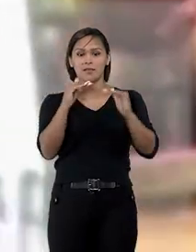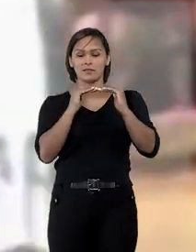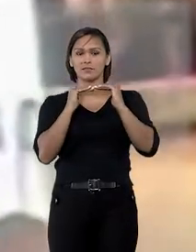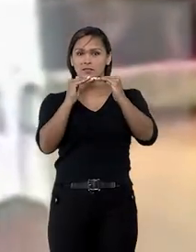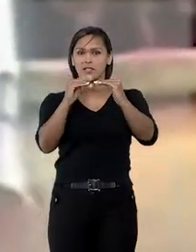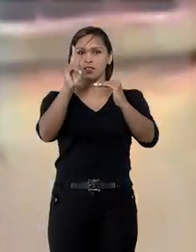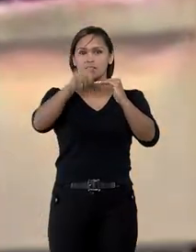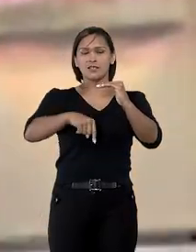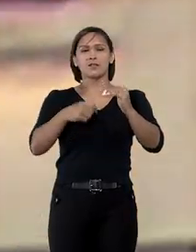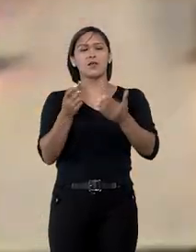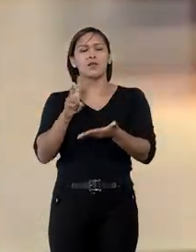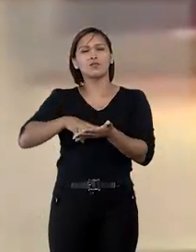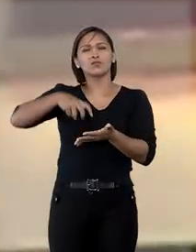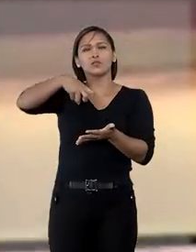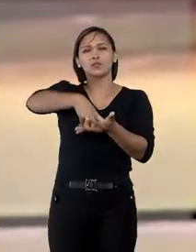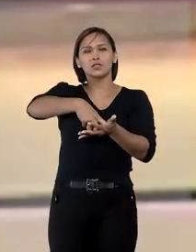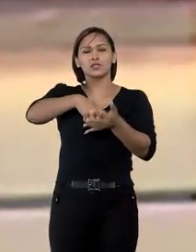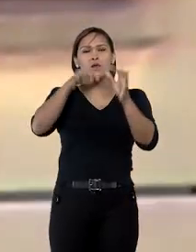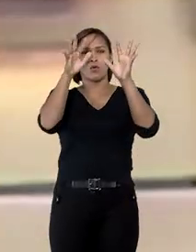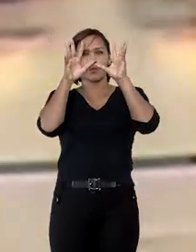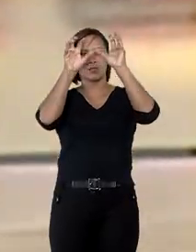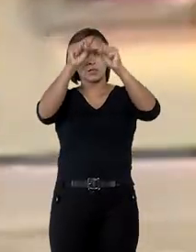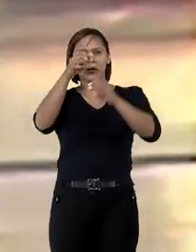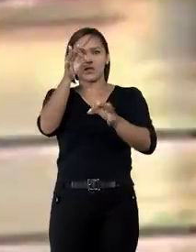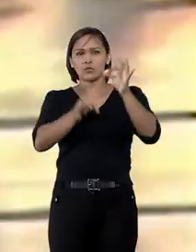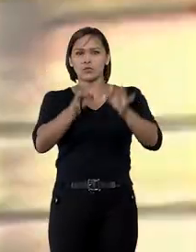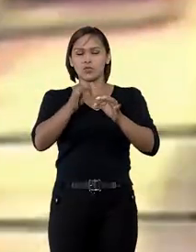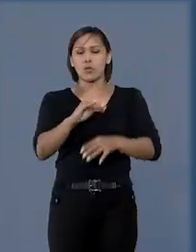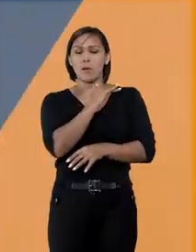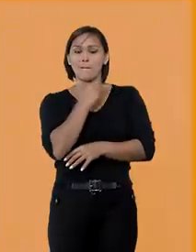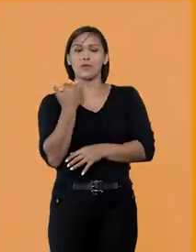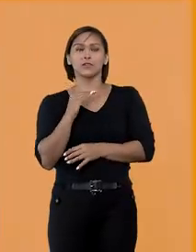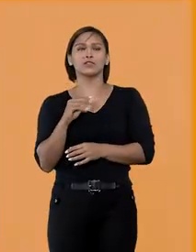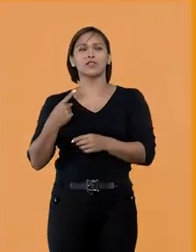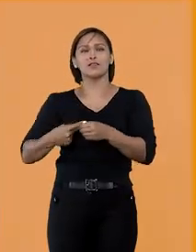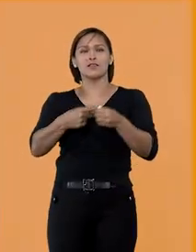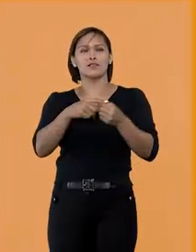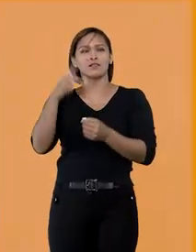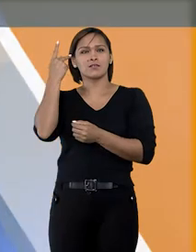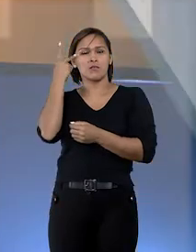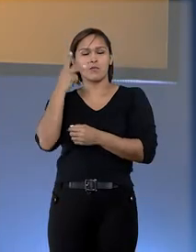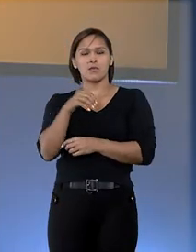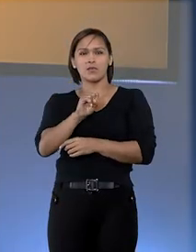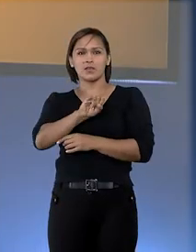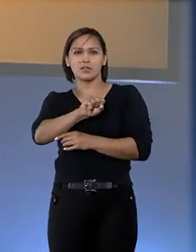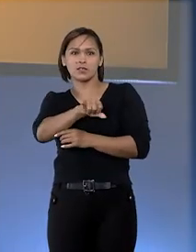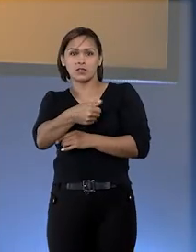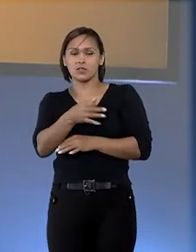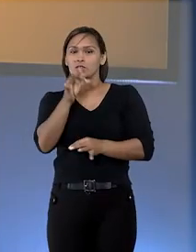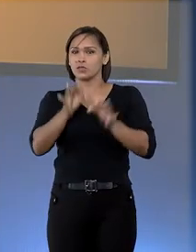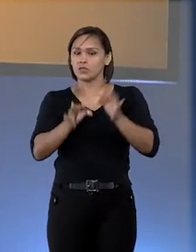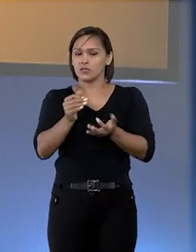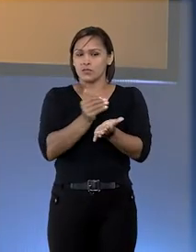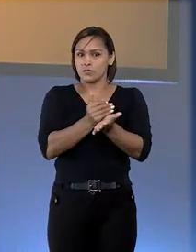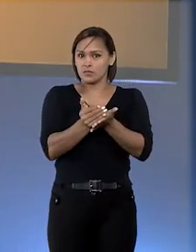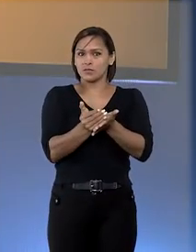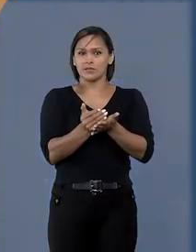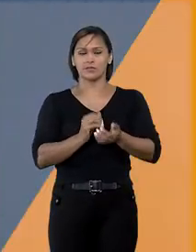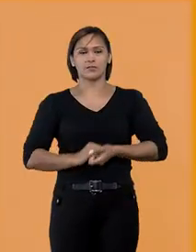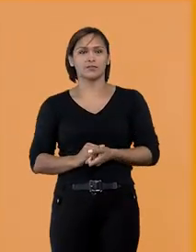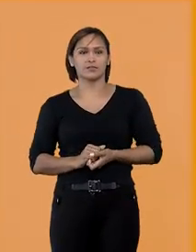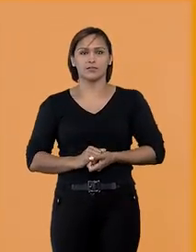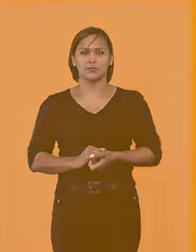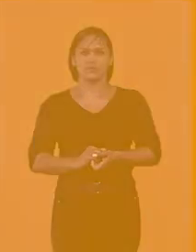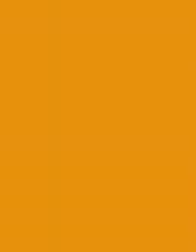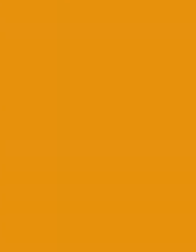restabelecida condenações do Tribunal do Júri por massacre no Carandiru. O STJ Notícias começa agora.